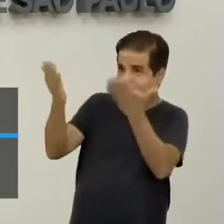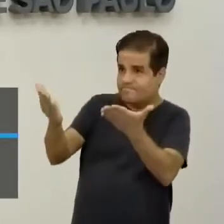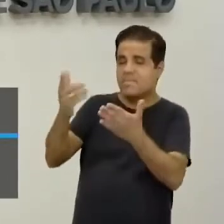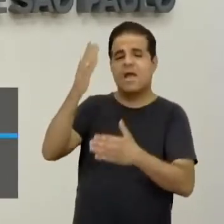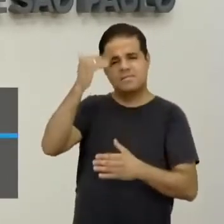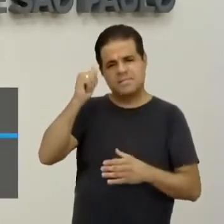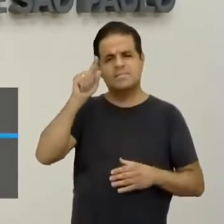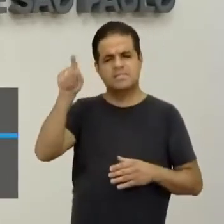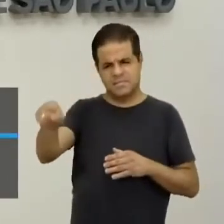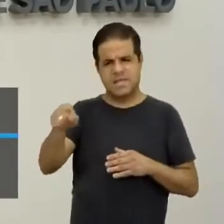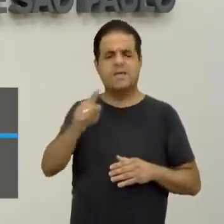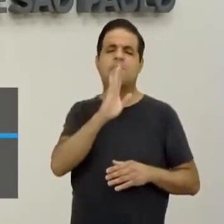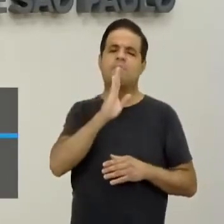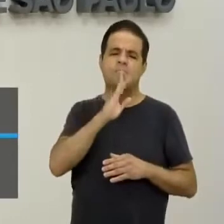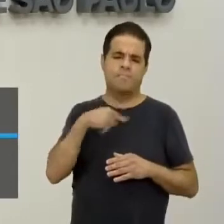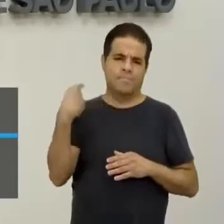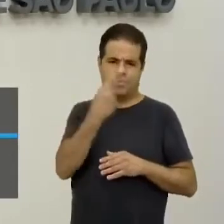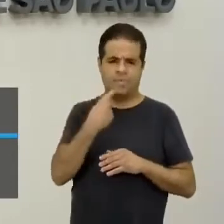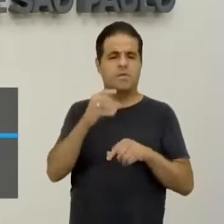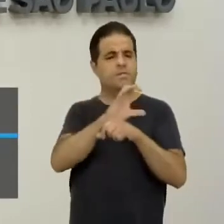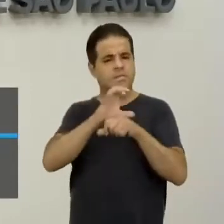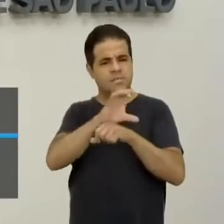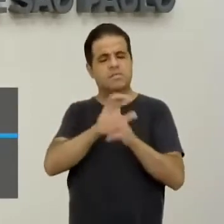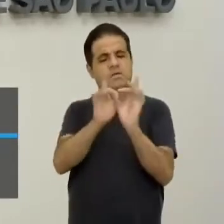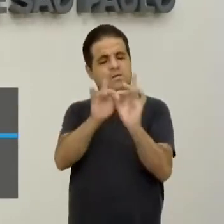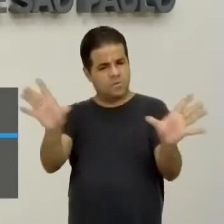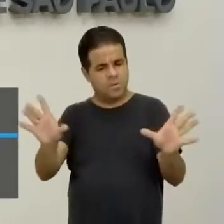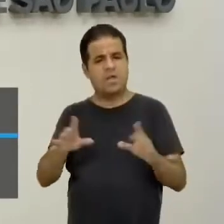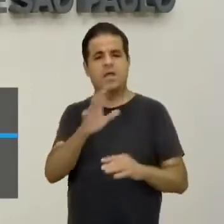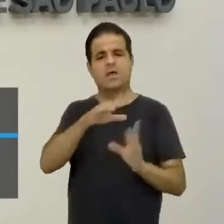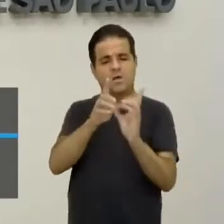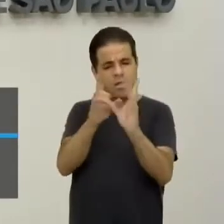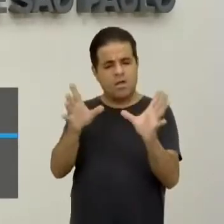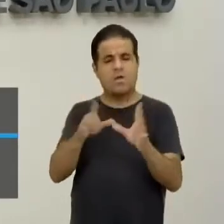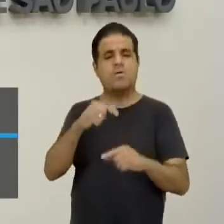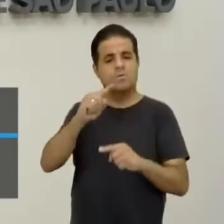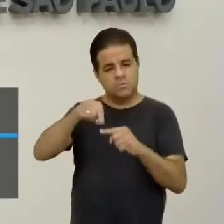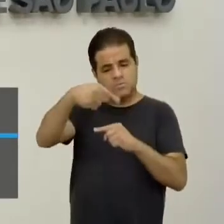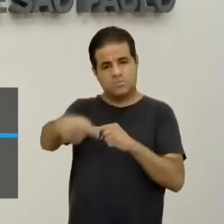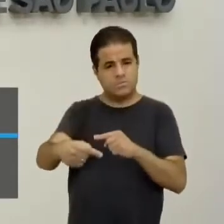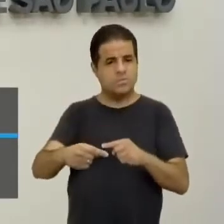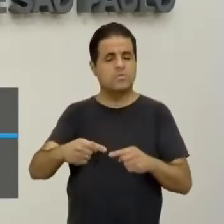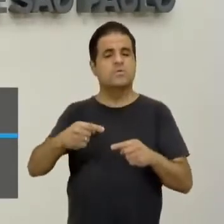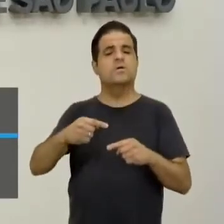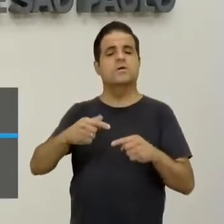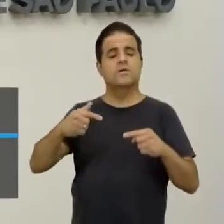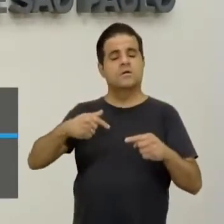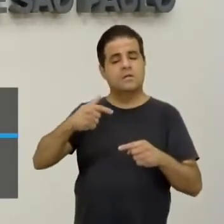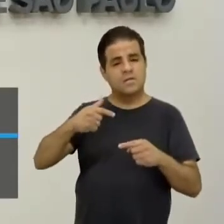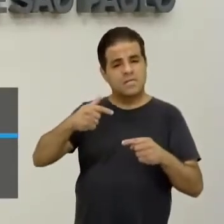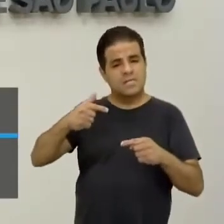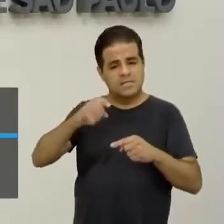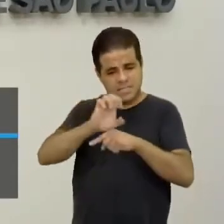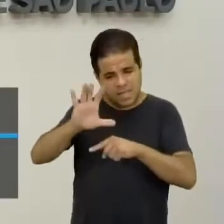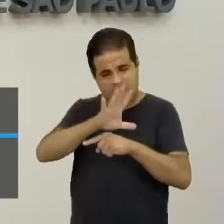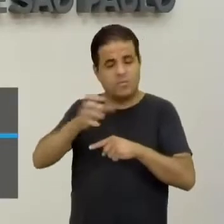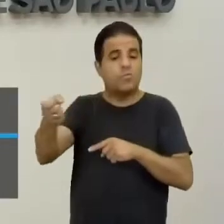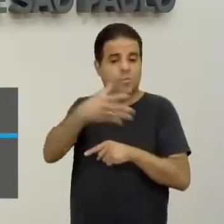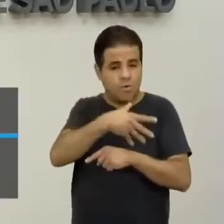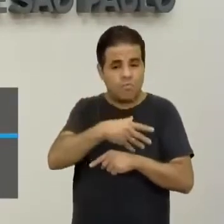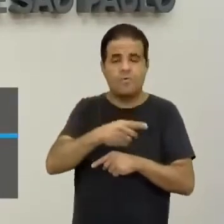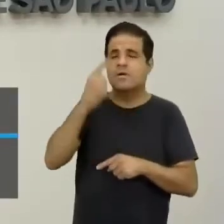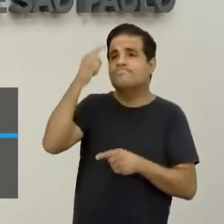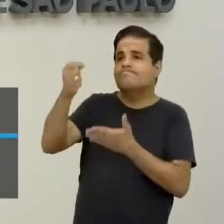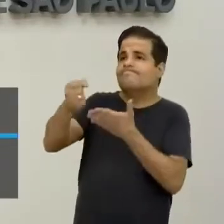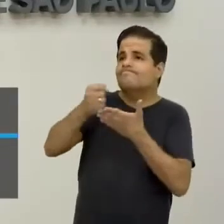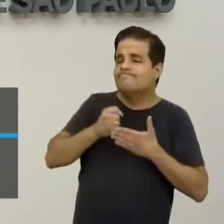ela seja conhecida como uma constituição democrática, de um período aí pós-Estado Novo, né, ela ainda assim